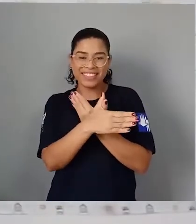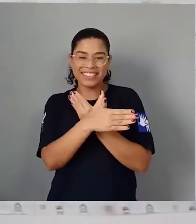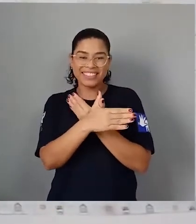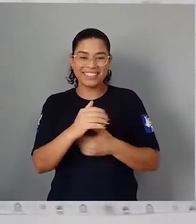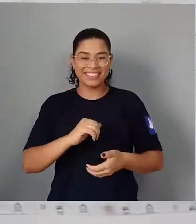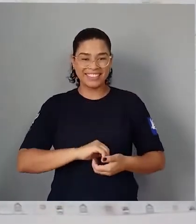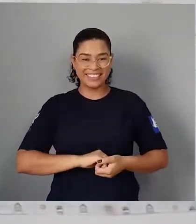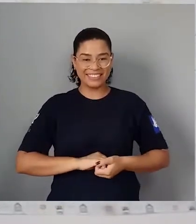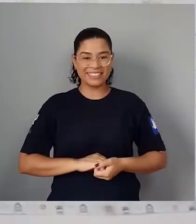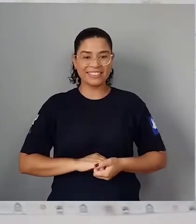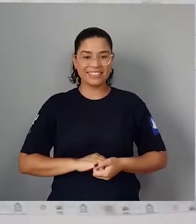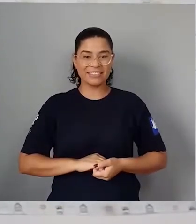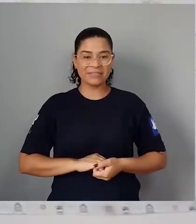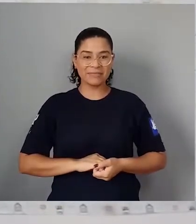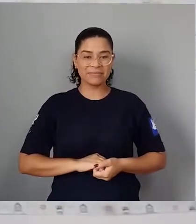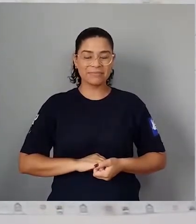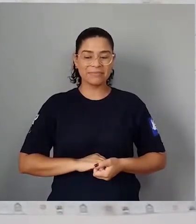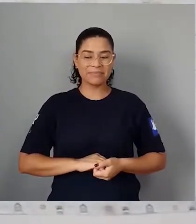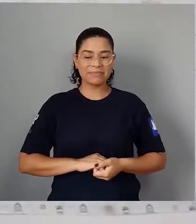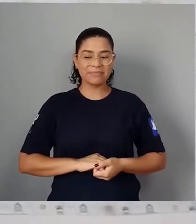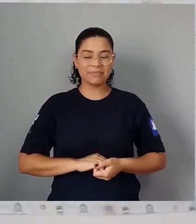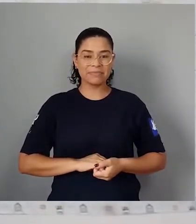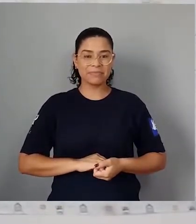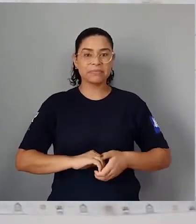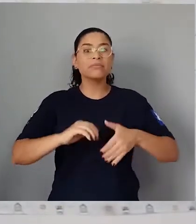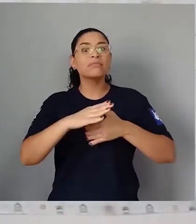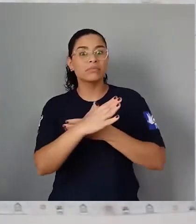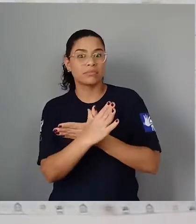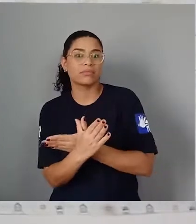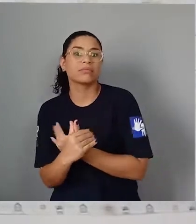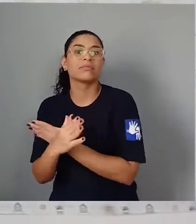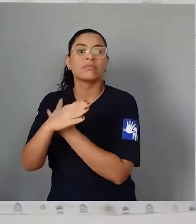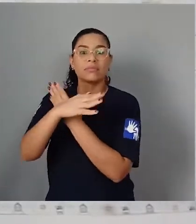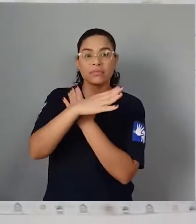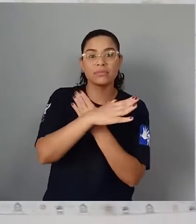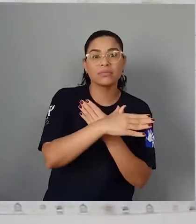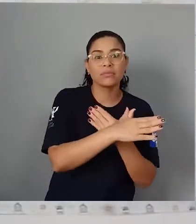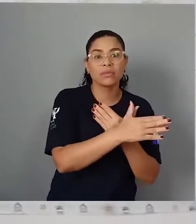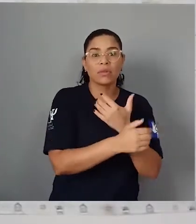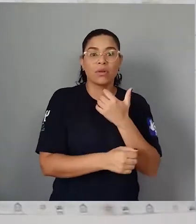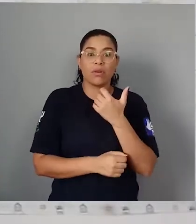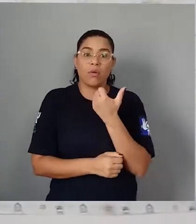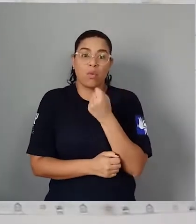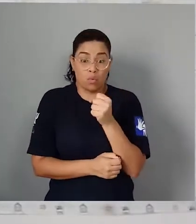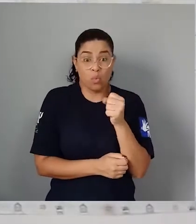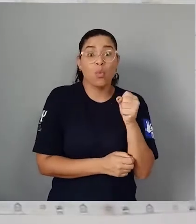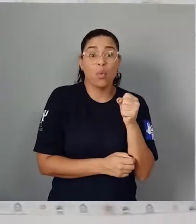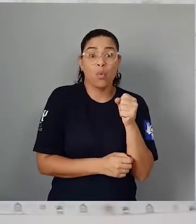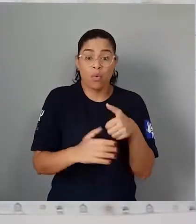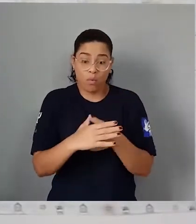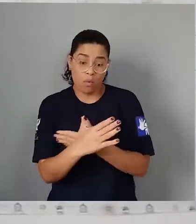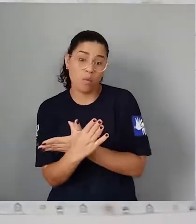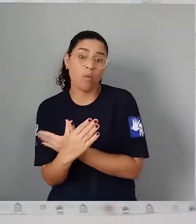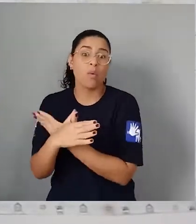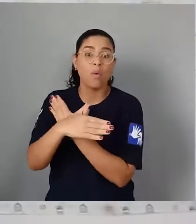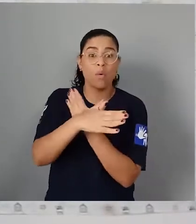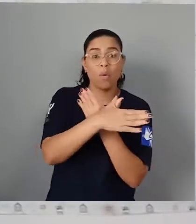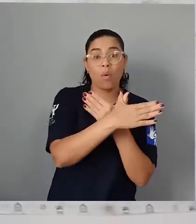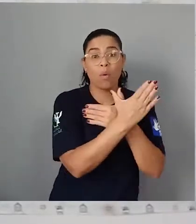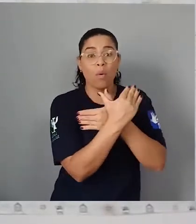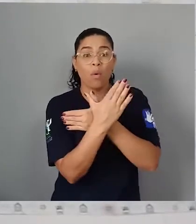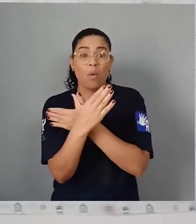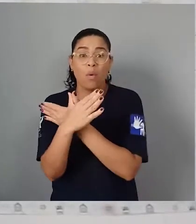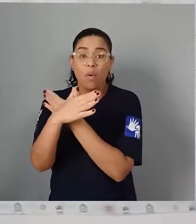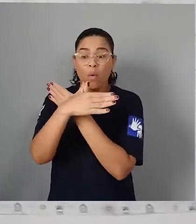A borboleta A A oitenta e oito Não ficou para trás Com suas asas